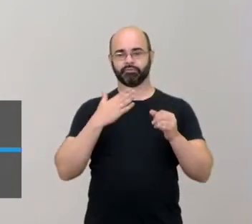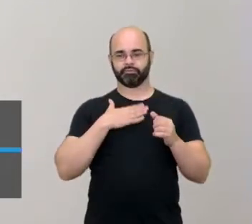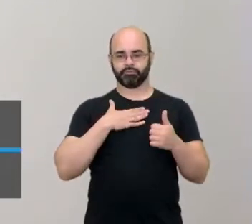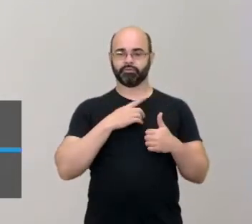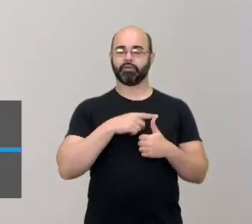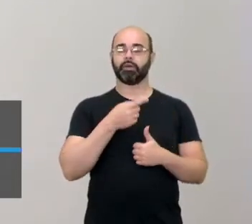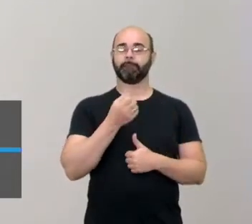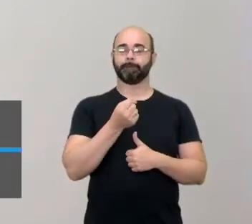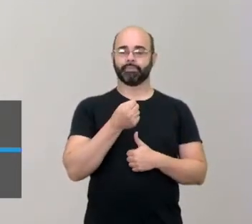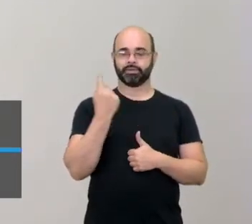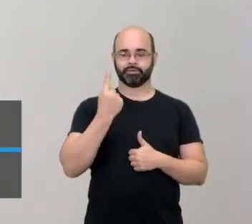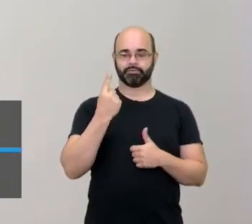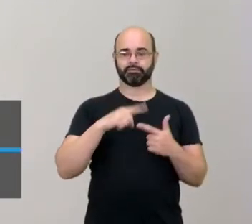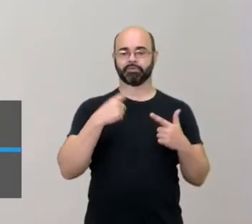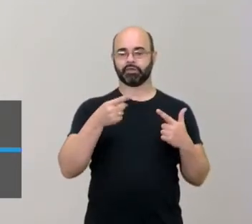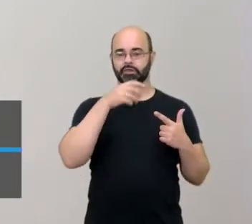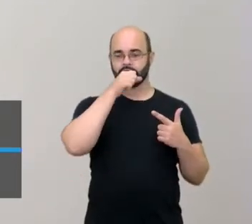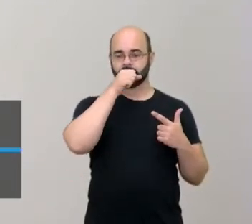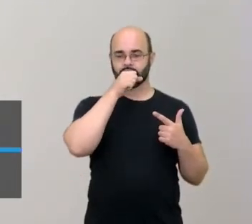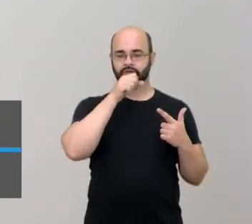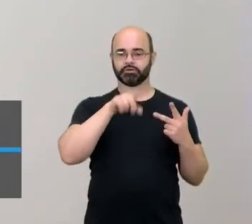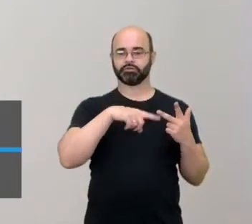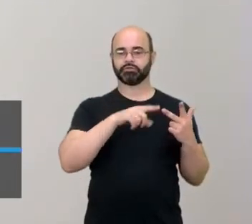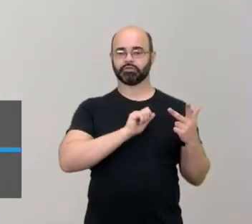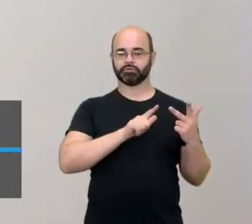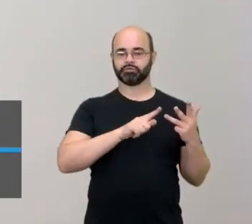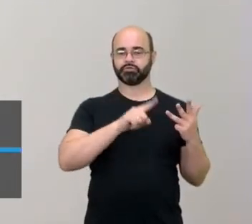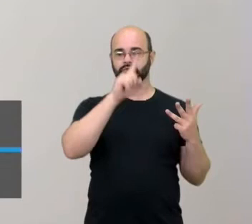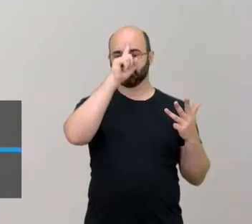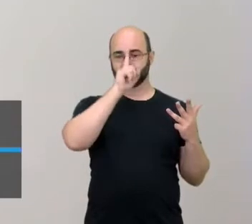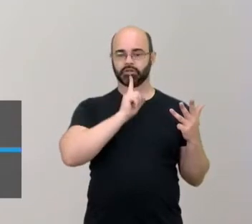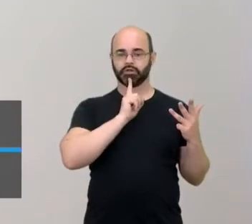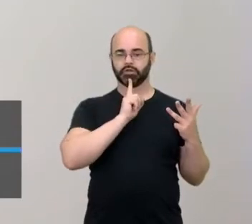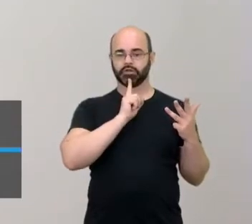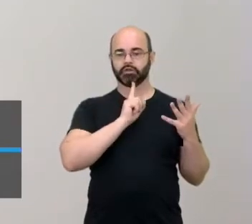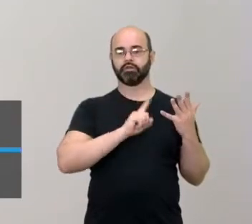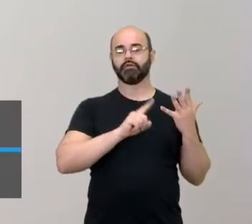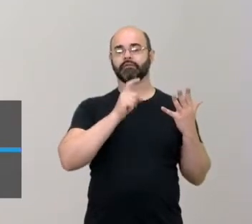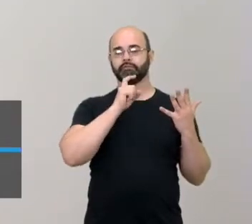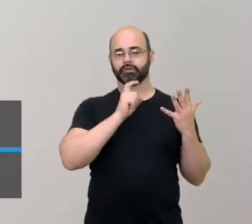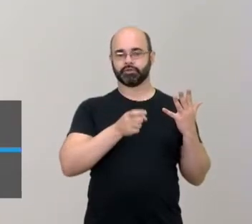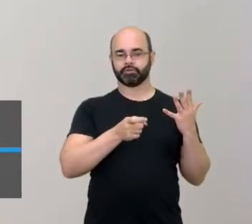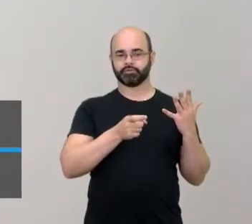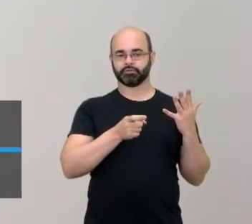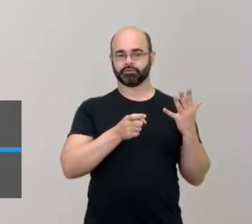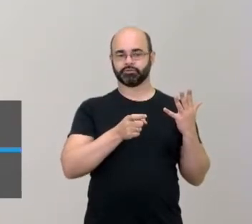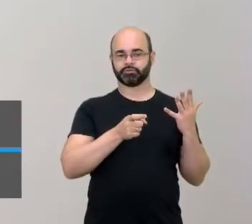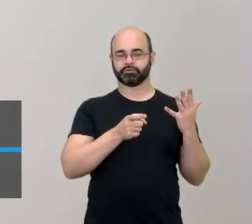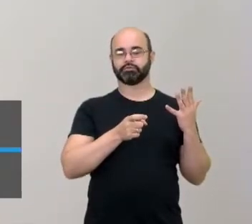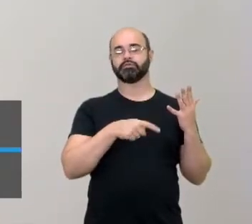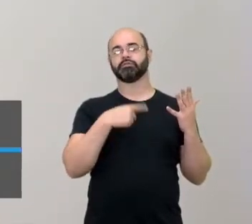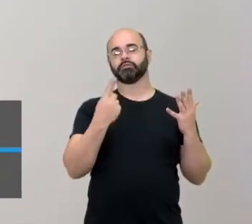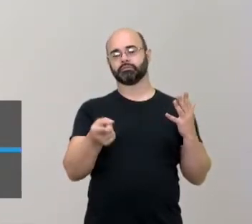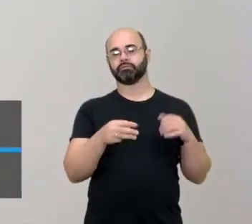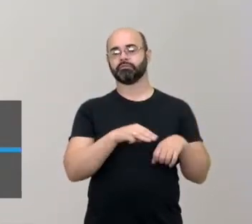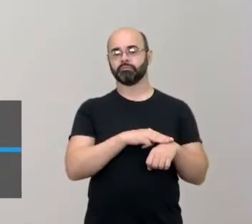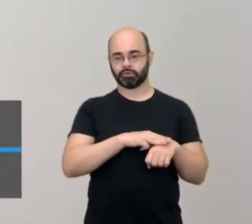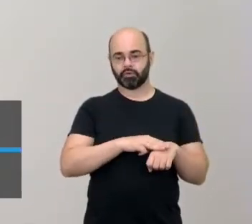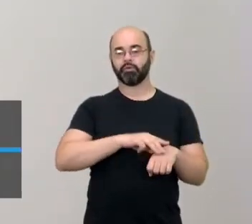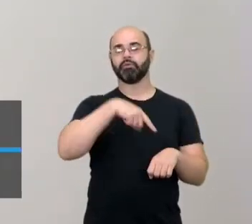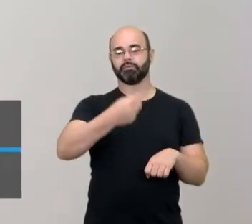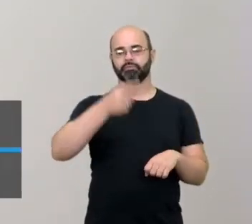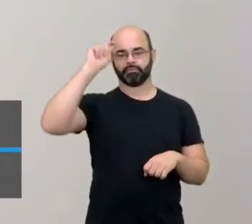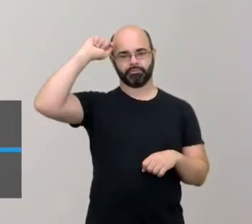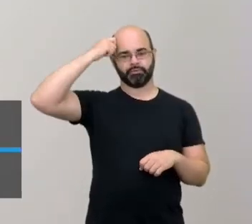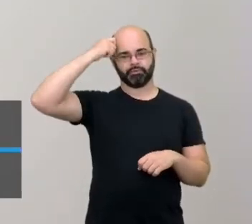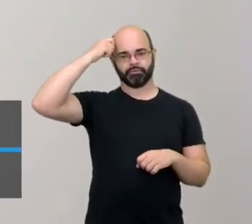Primeiro. Aí vem laranja, azul, amarela, verde e marrom e preta. Marrom e preta.